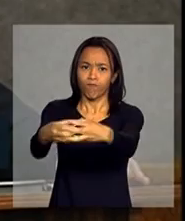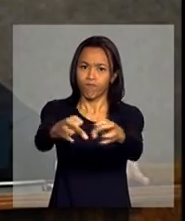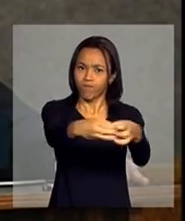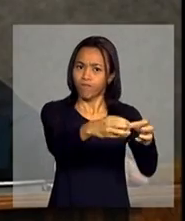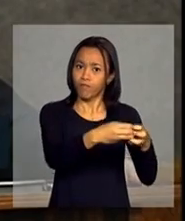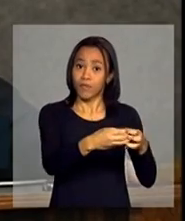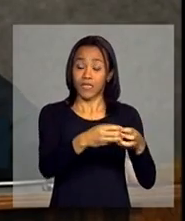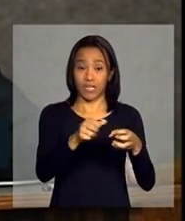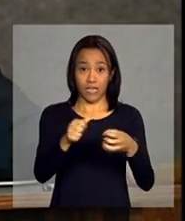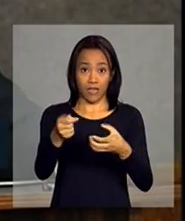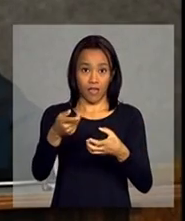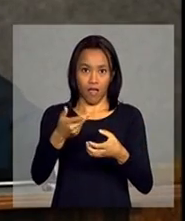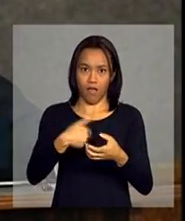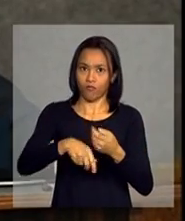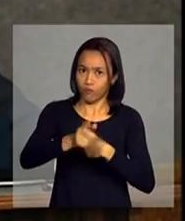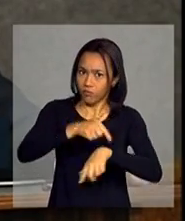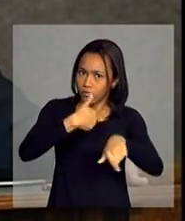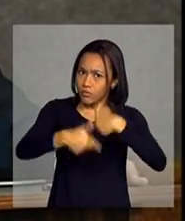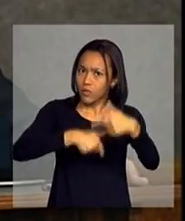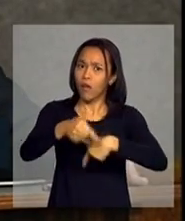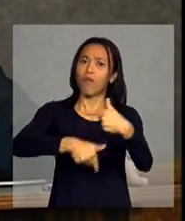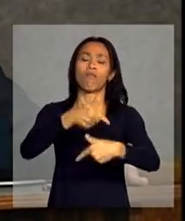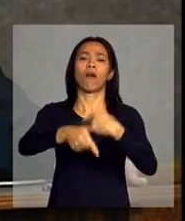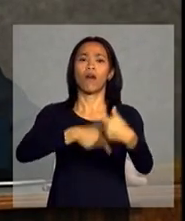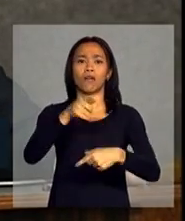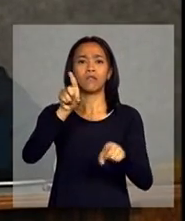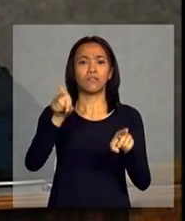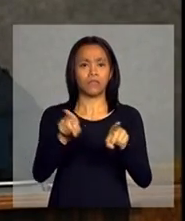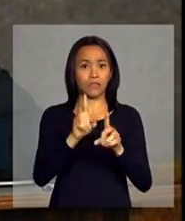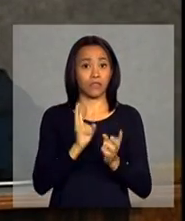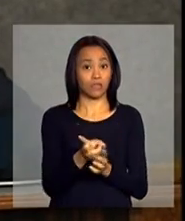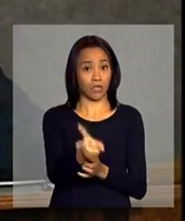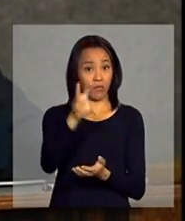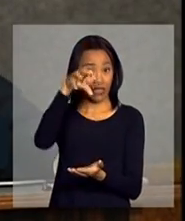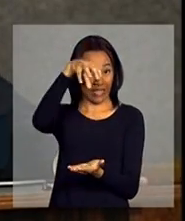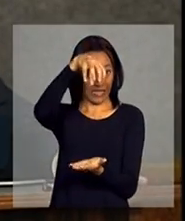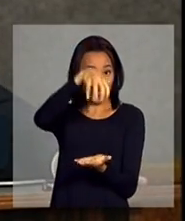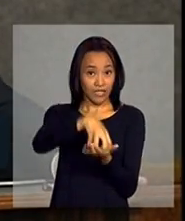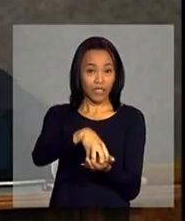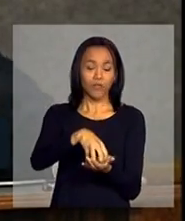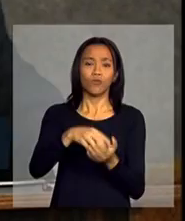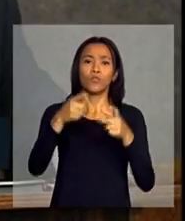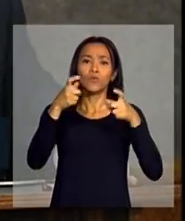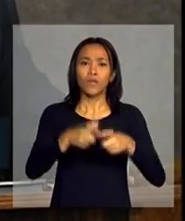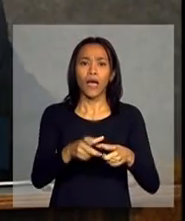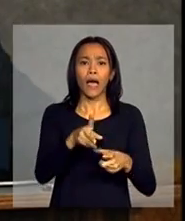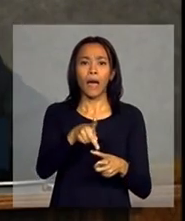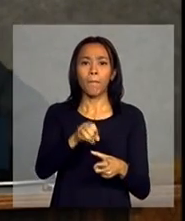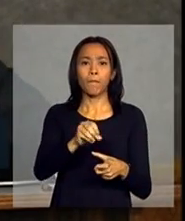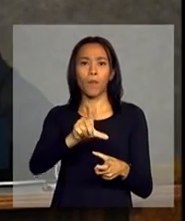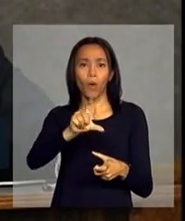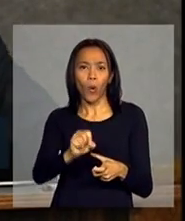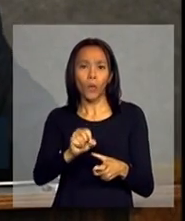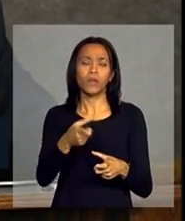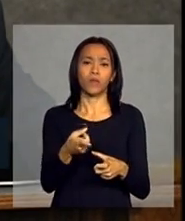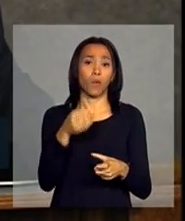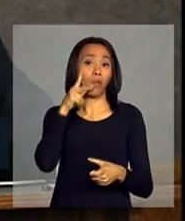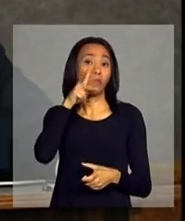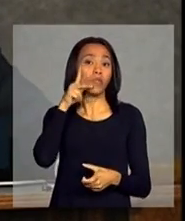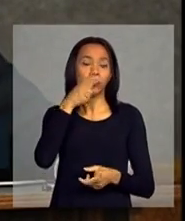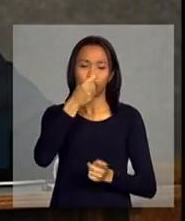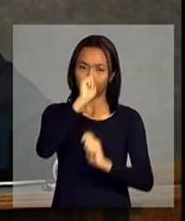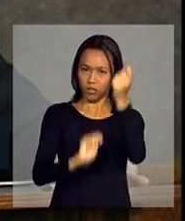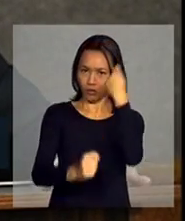mais virtuosas estão nos polos também mais virtuosos. a política industrial, ela tem um lado